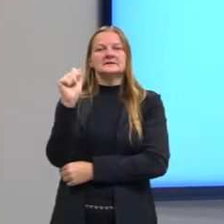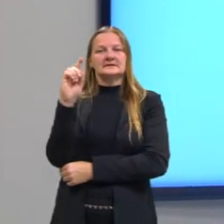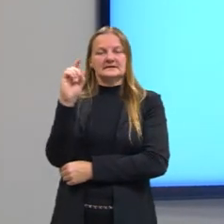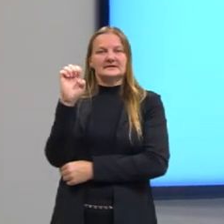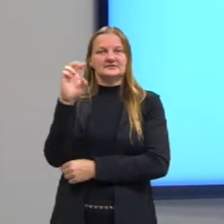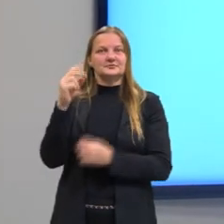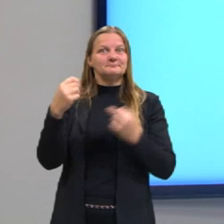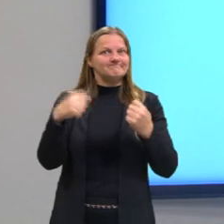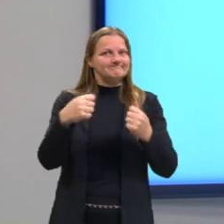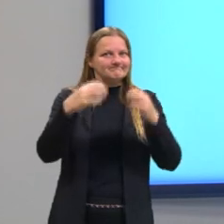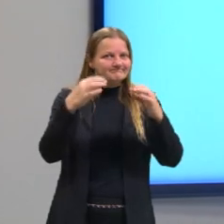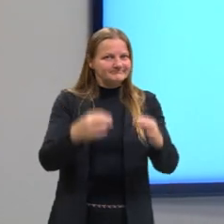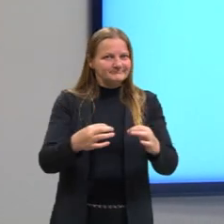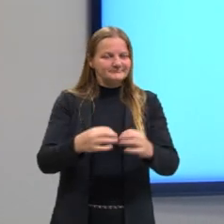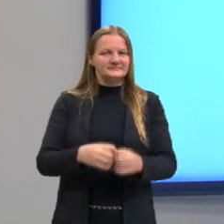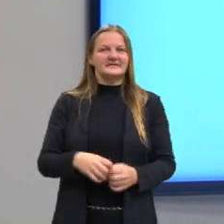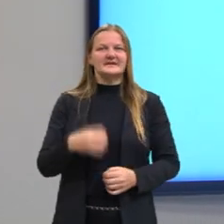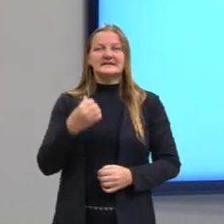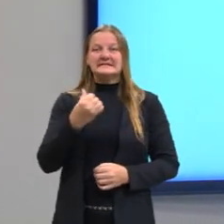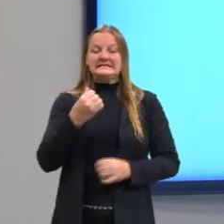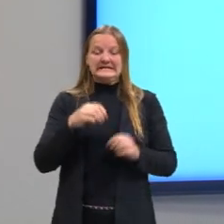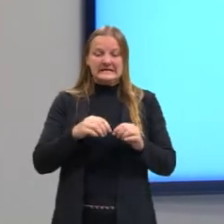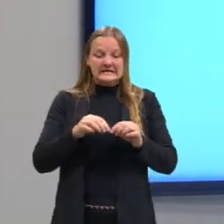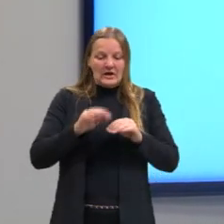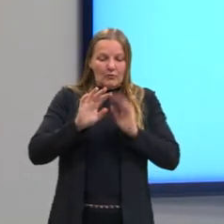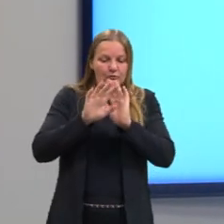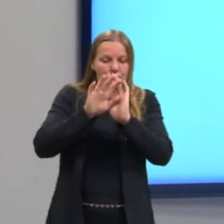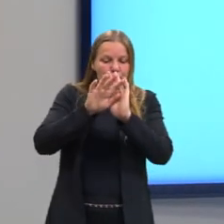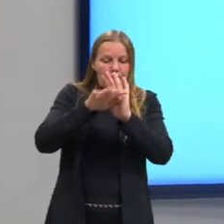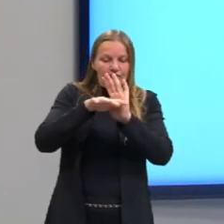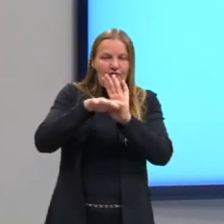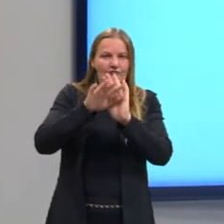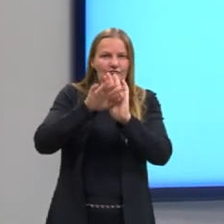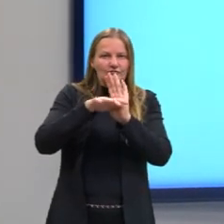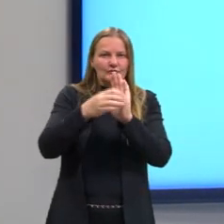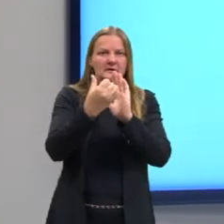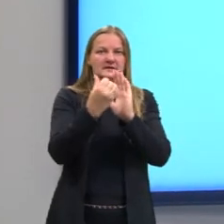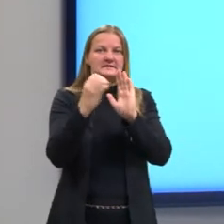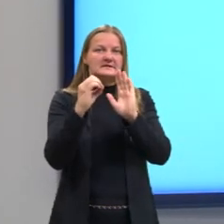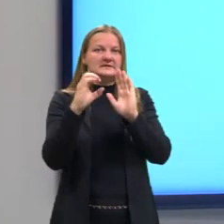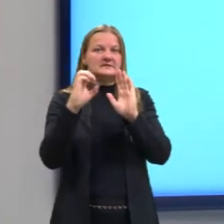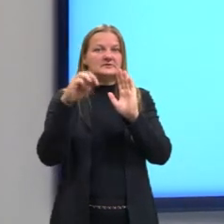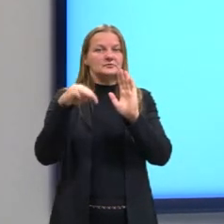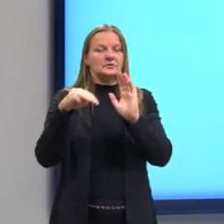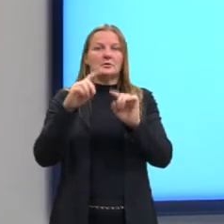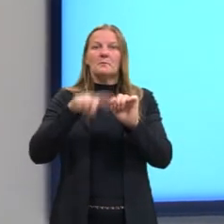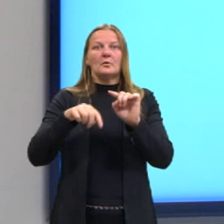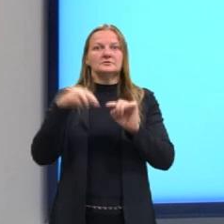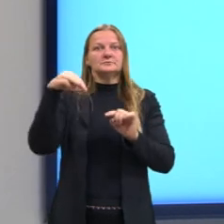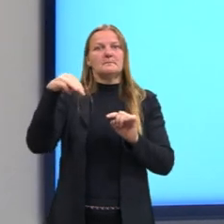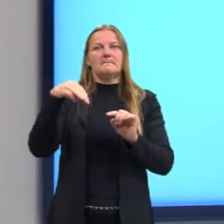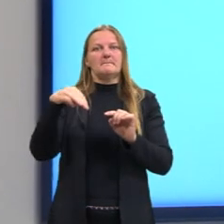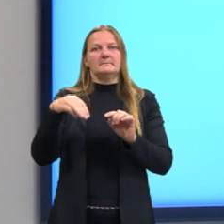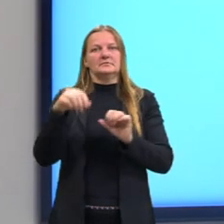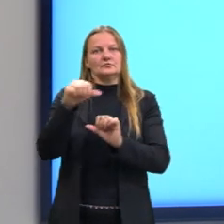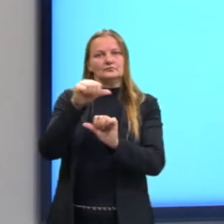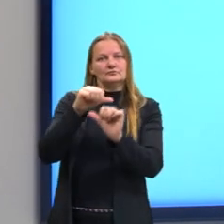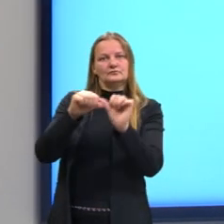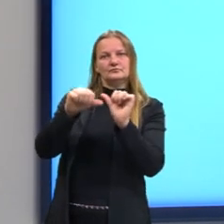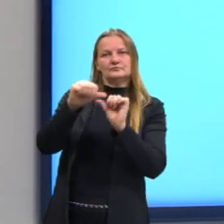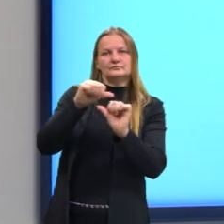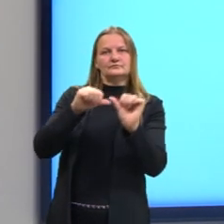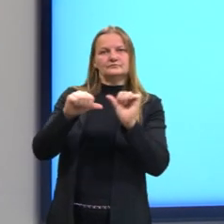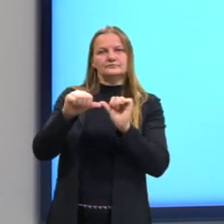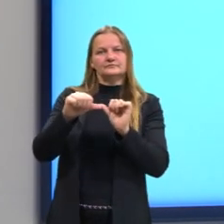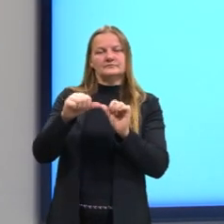unidade da sombra é 60cm, a unidade da altura não pode ser em metros. Então, 1